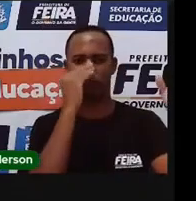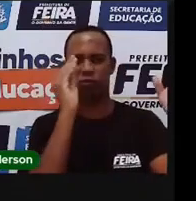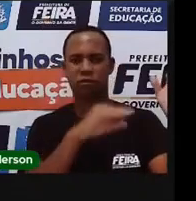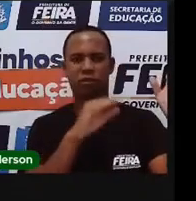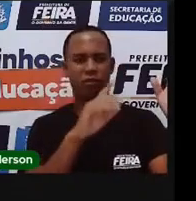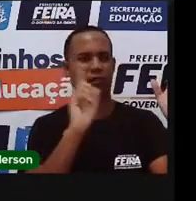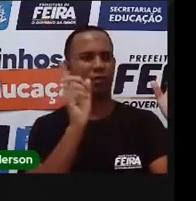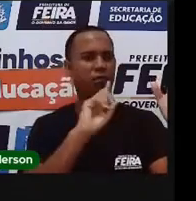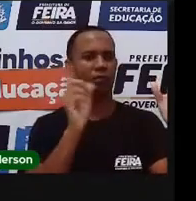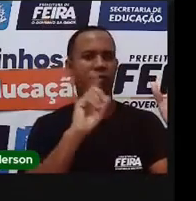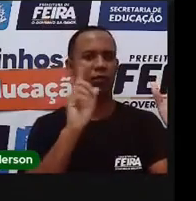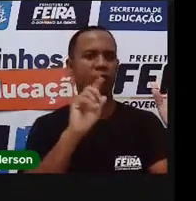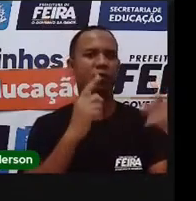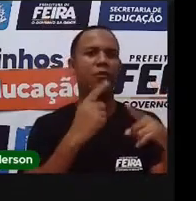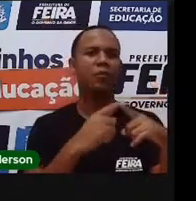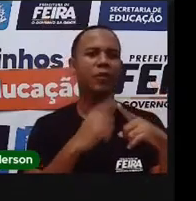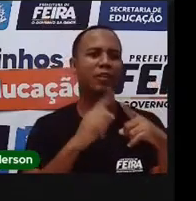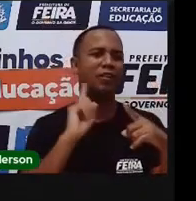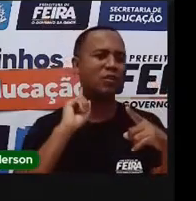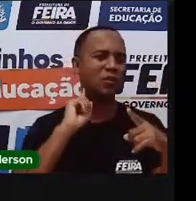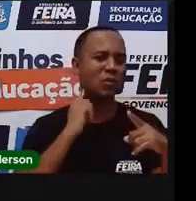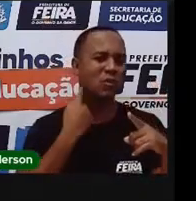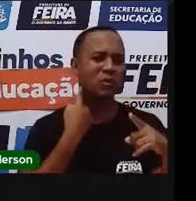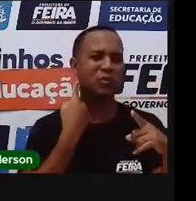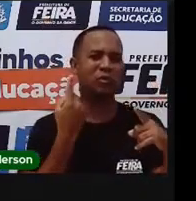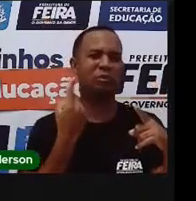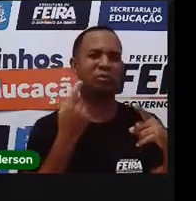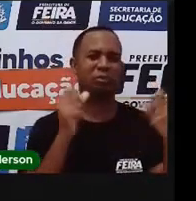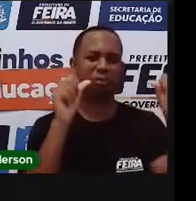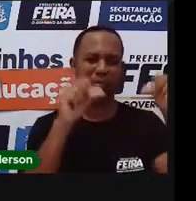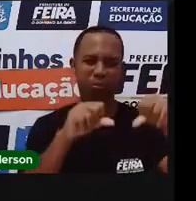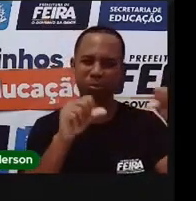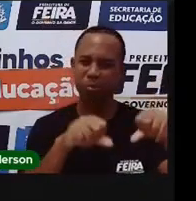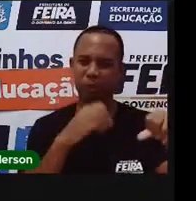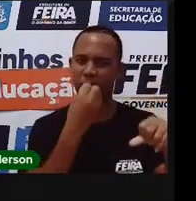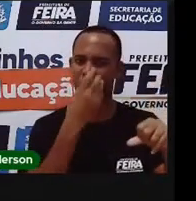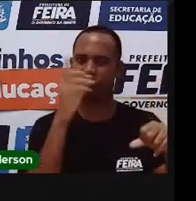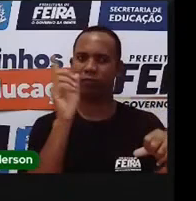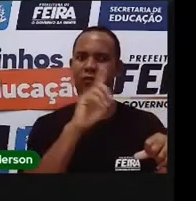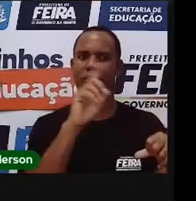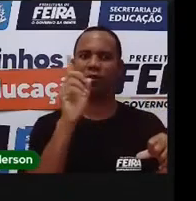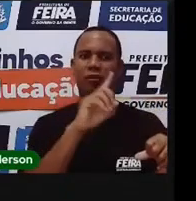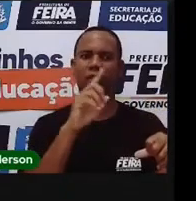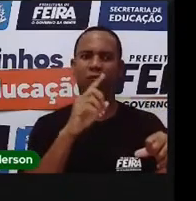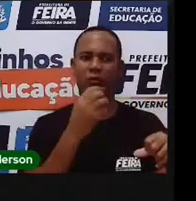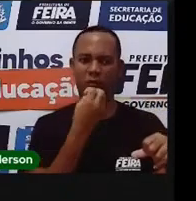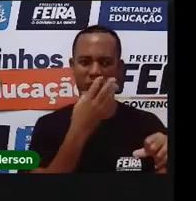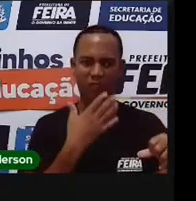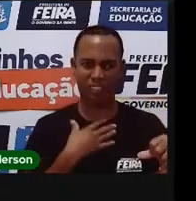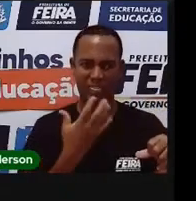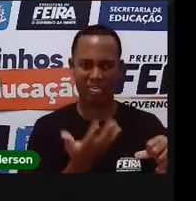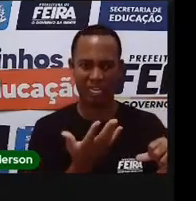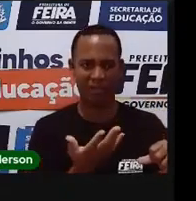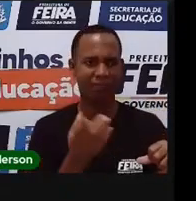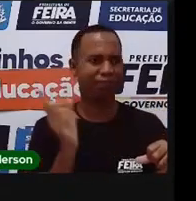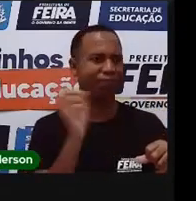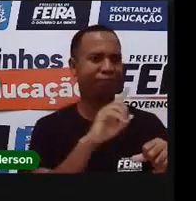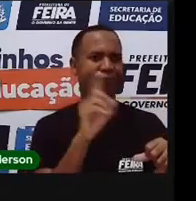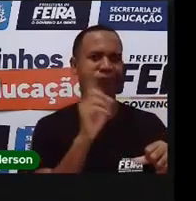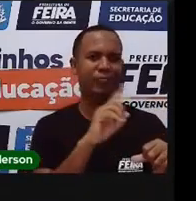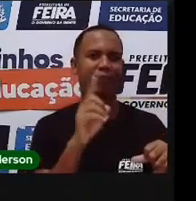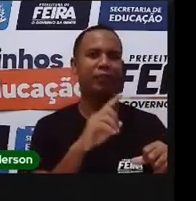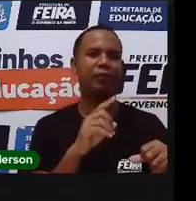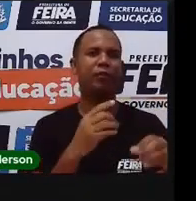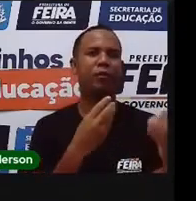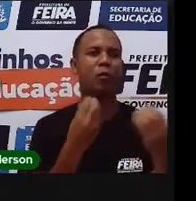rios, ele fica sujo e poluído. E uma coisa suja e poluída? Poluída vai servir pra gente? Não vai.